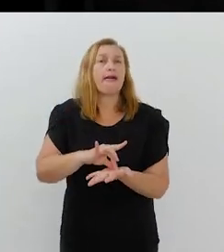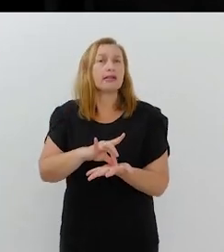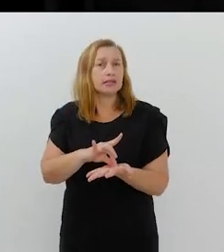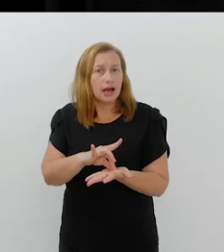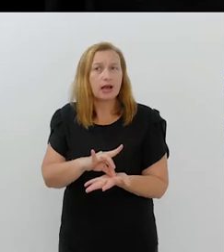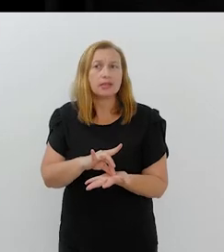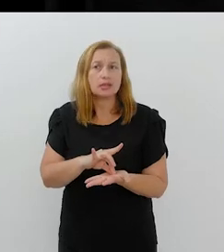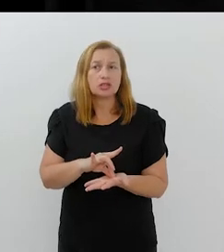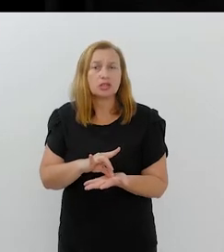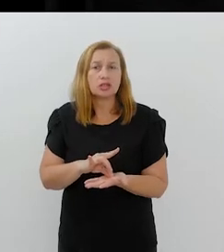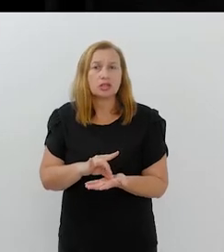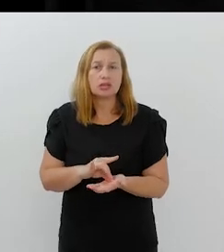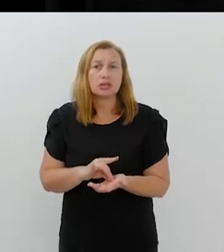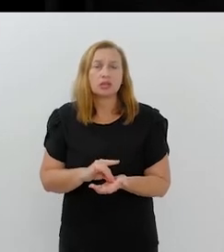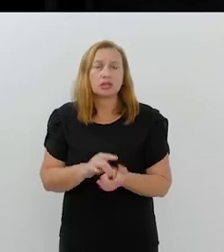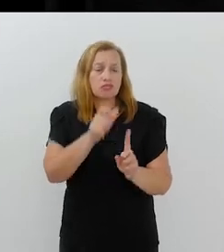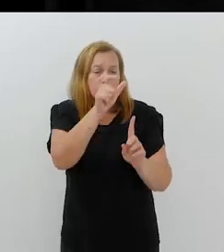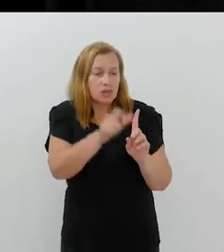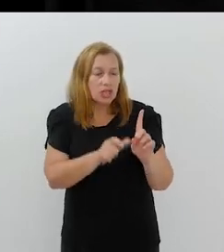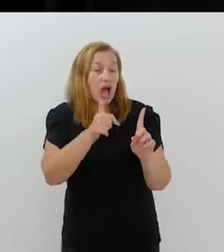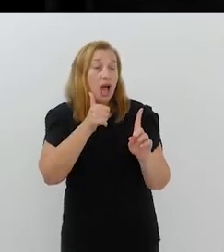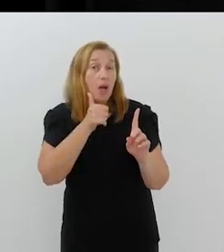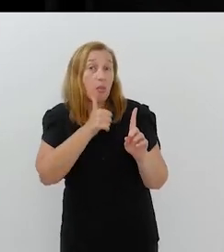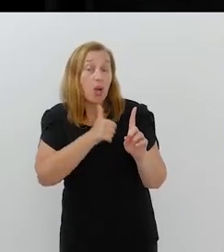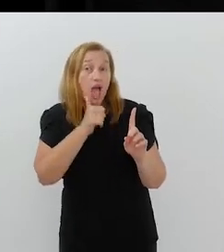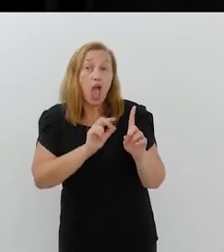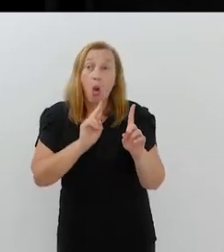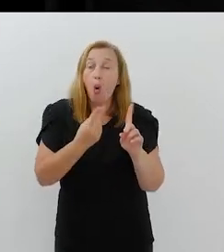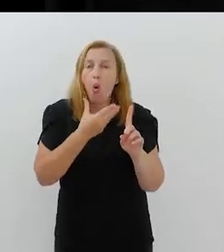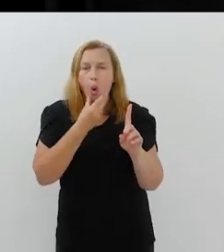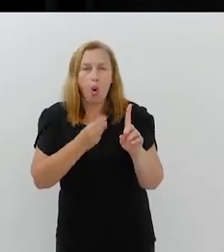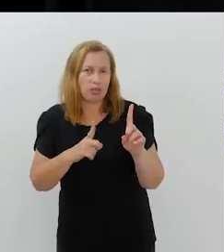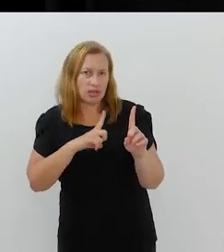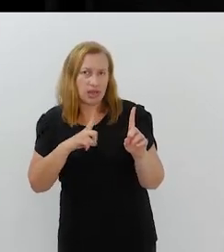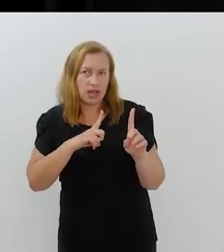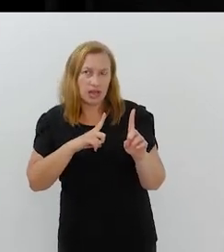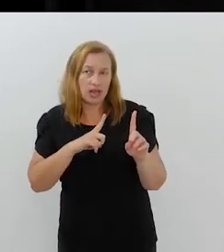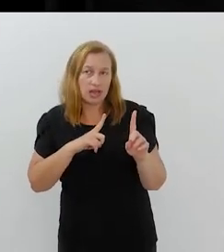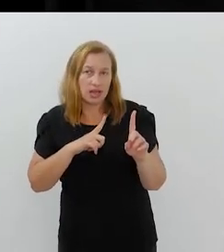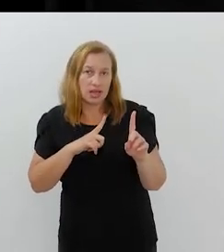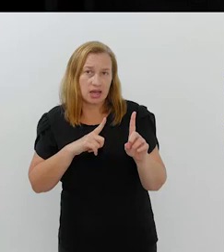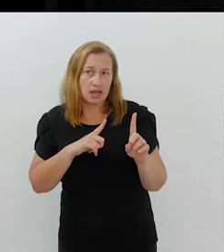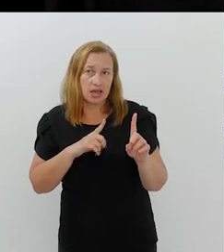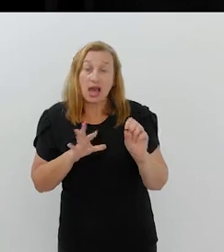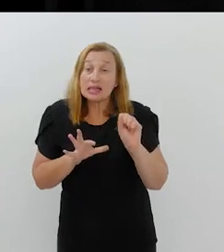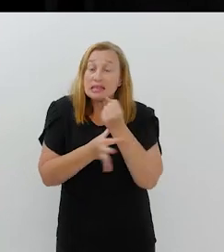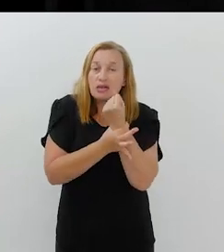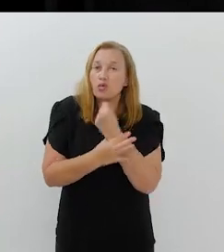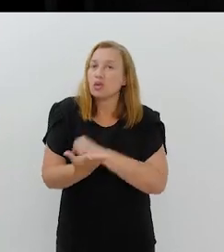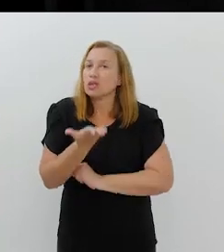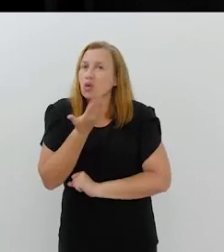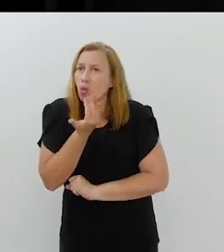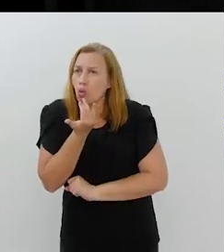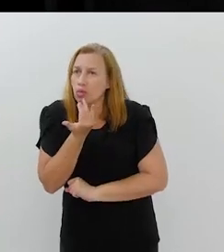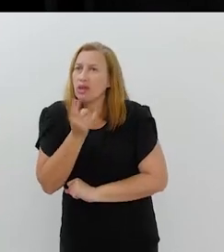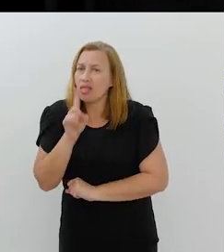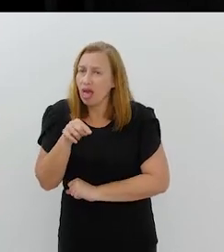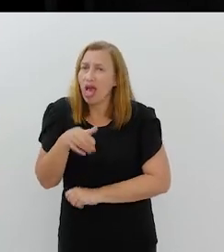mostrar essa realidade que esse homem essa mulher tem através da insegurança alimentar,